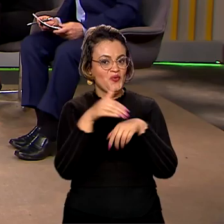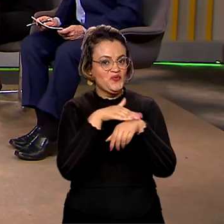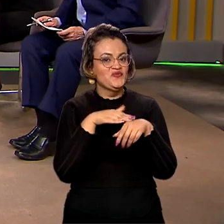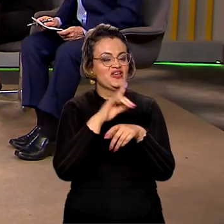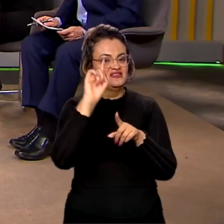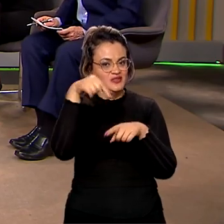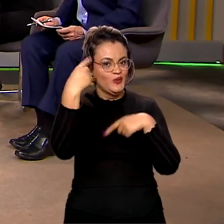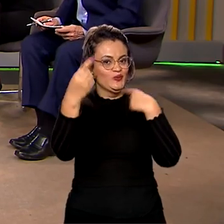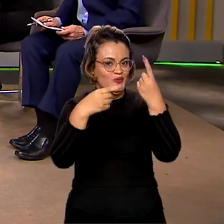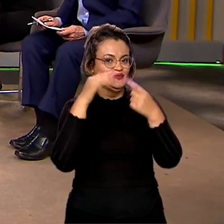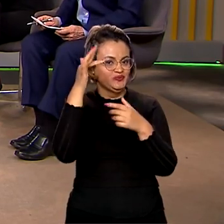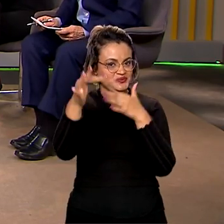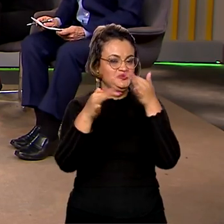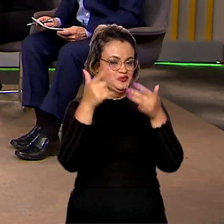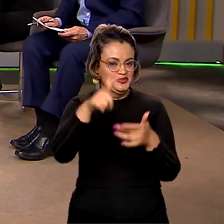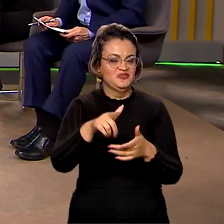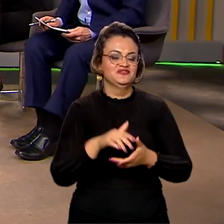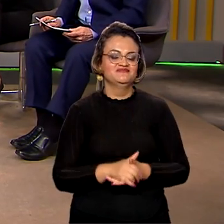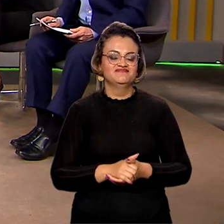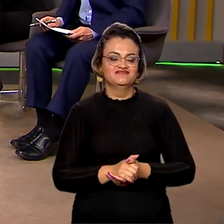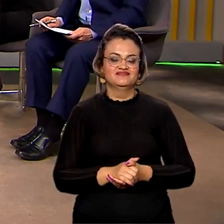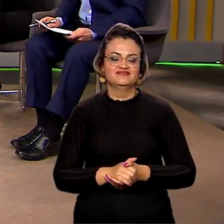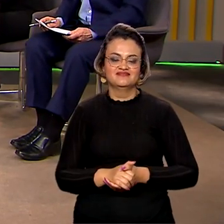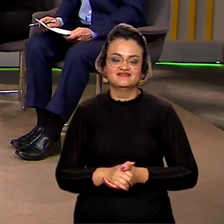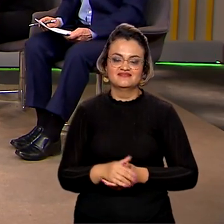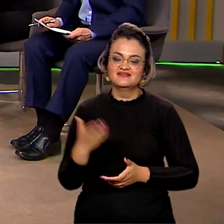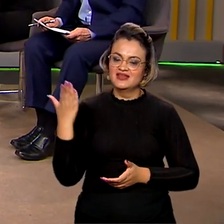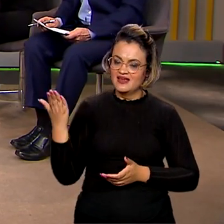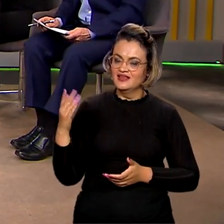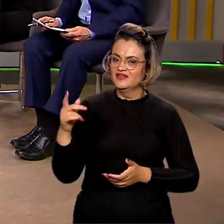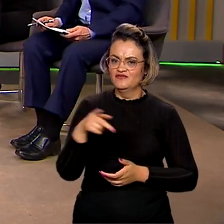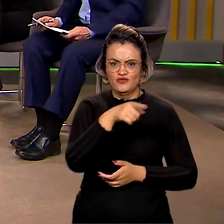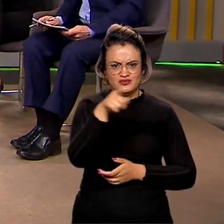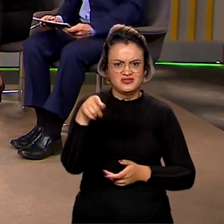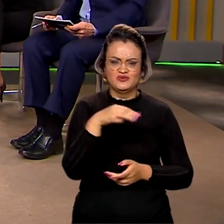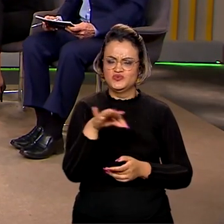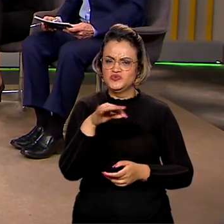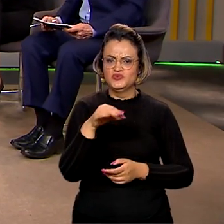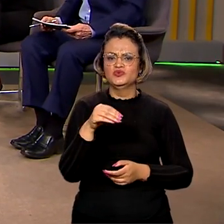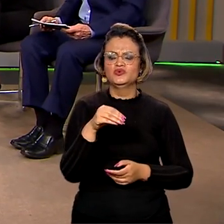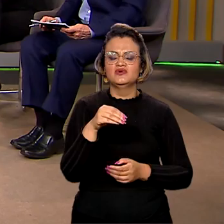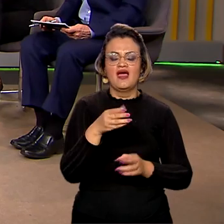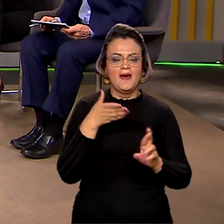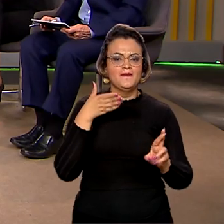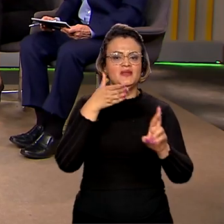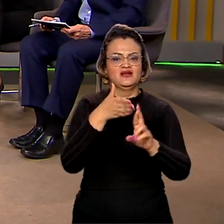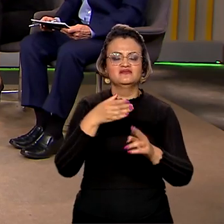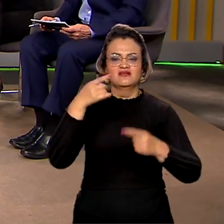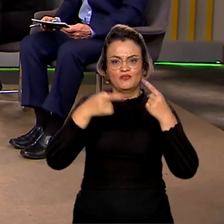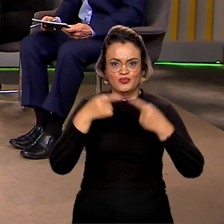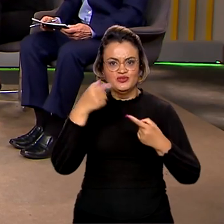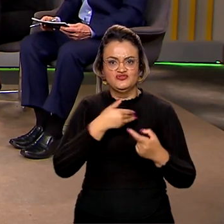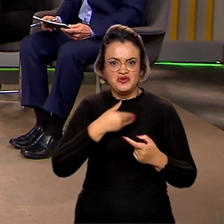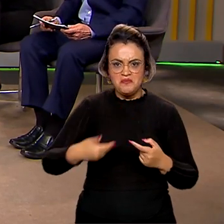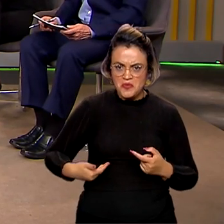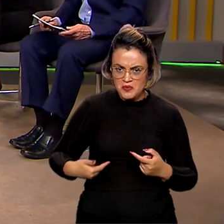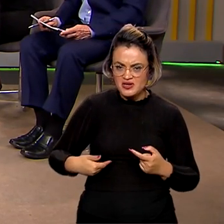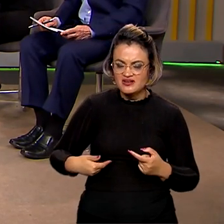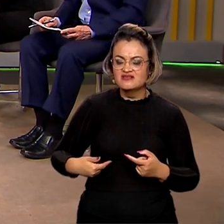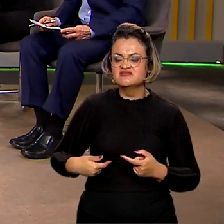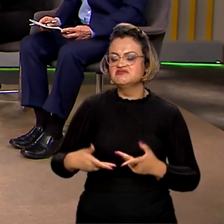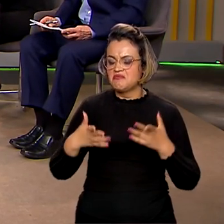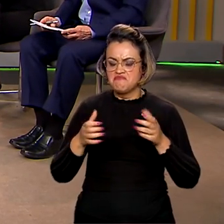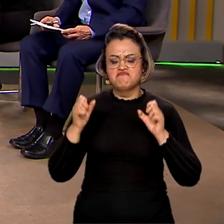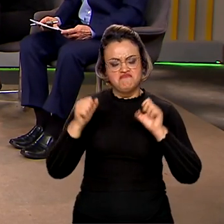vezes, no Brasil em dia. O canal GOV é de todos vocês que são porta-vozes das políticas públicas, né, para o